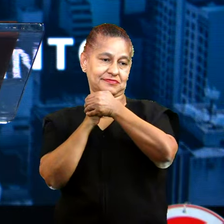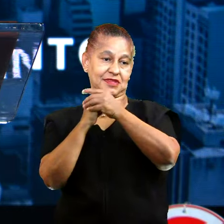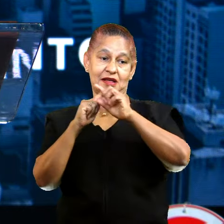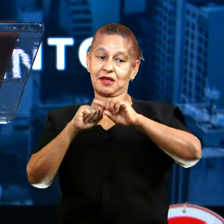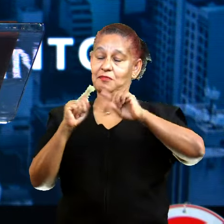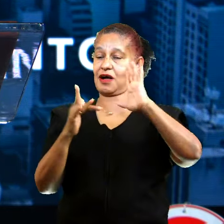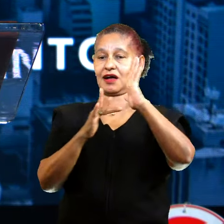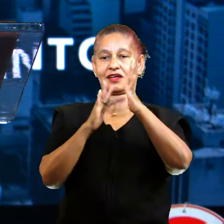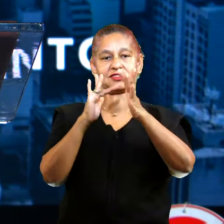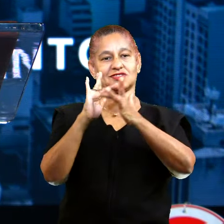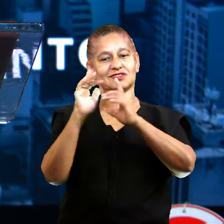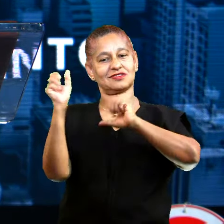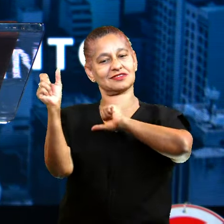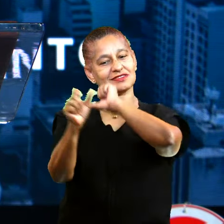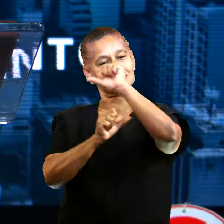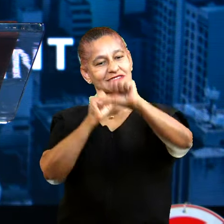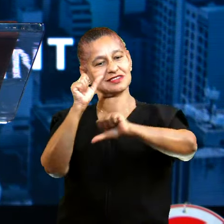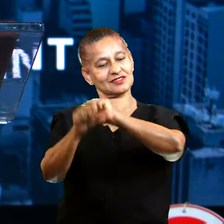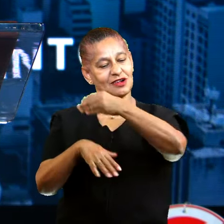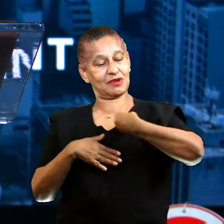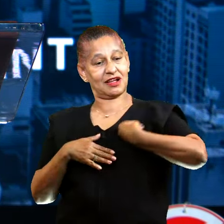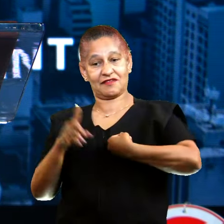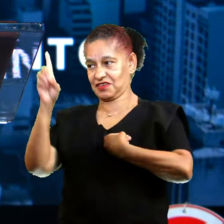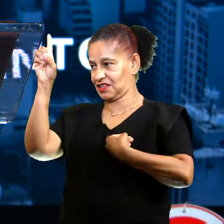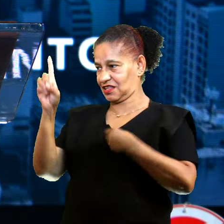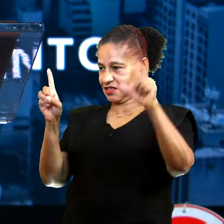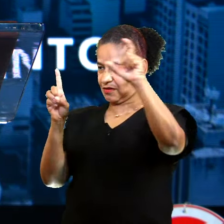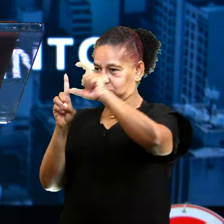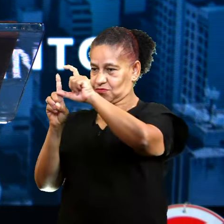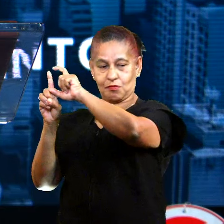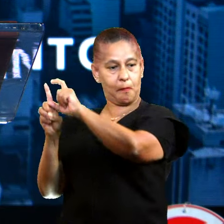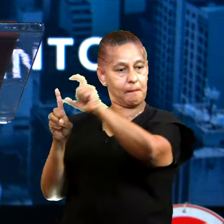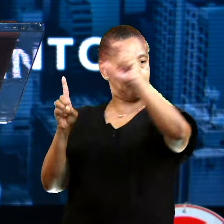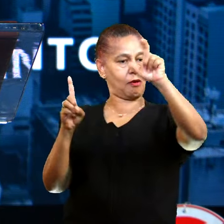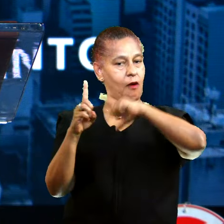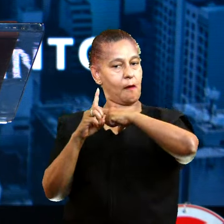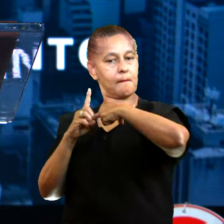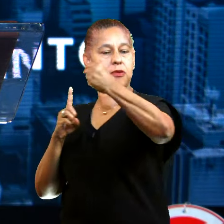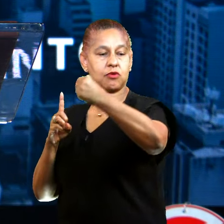Jesus transforma aquele homem para dizer, ele está curado. E agora, quem é louco aqui?